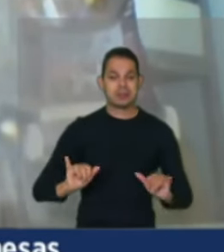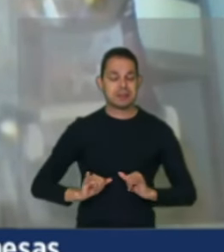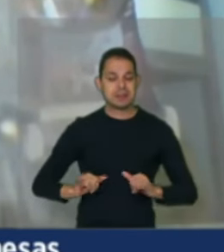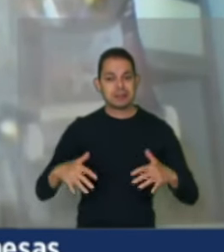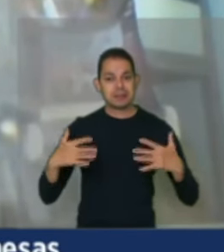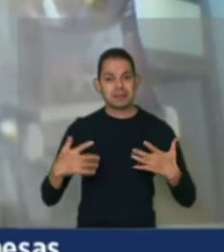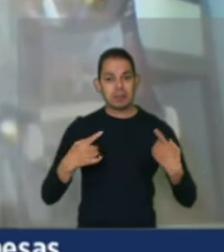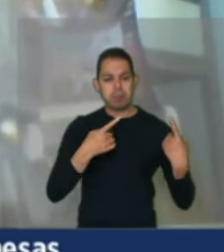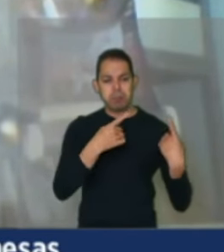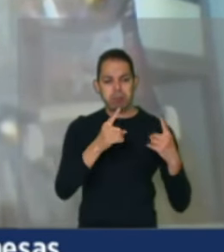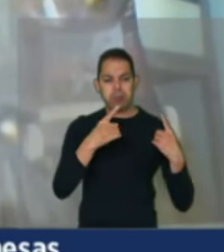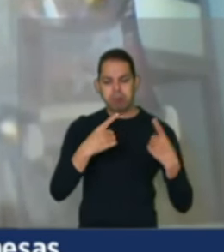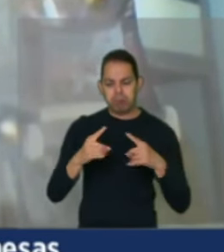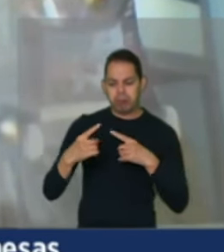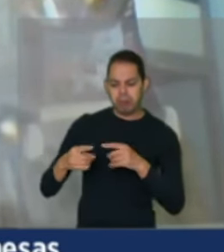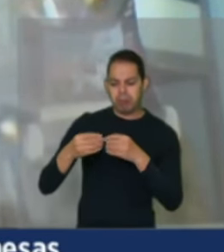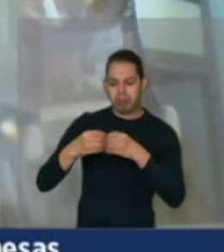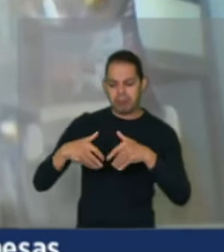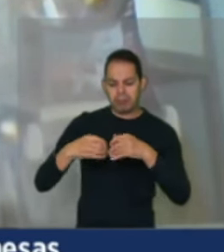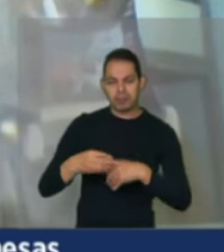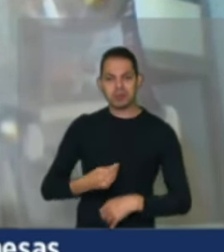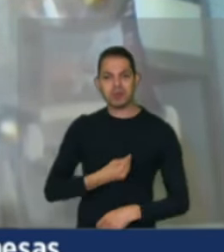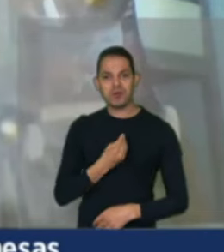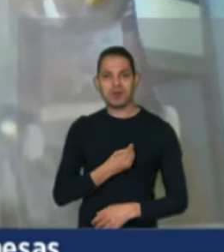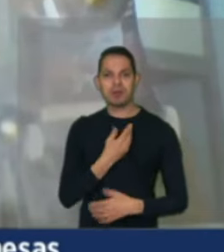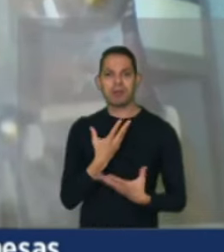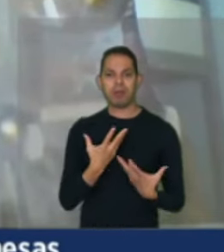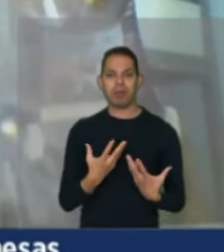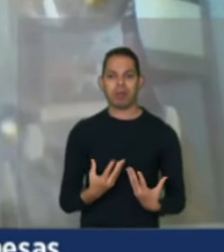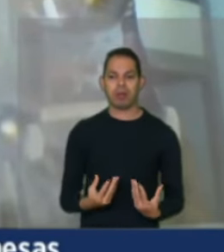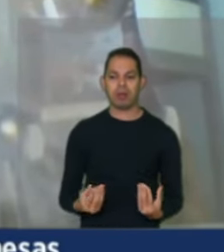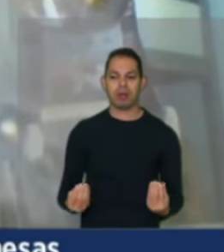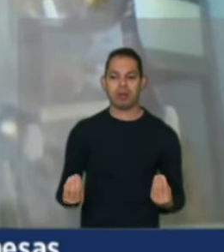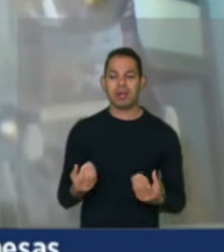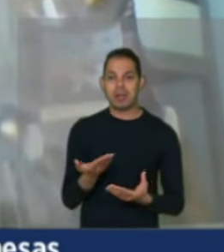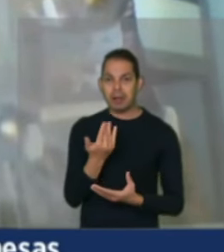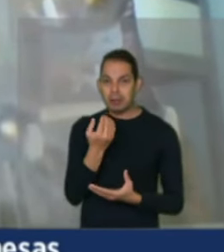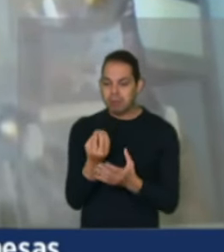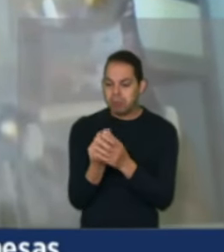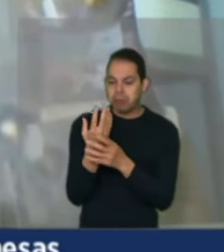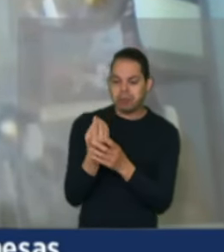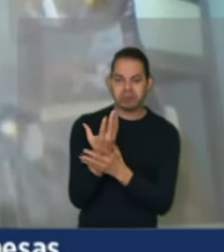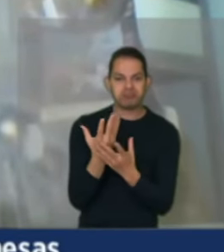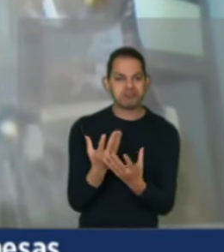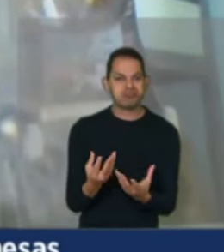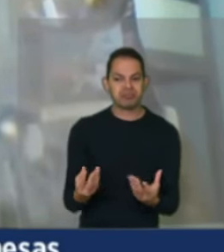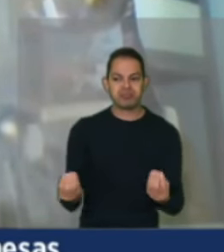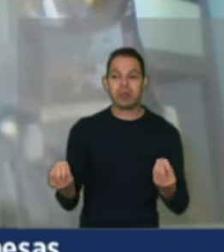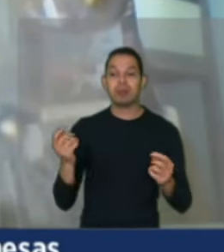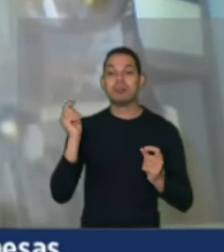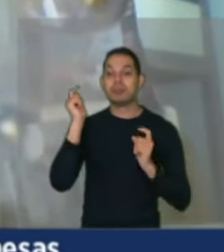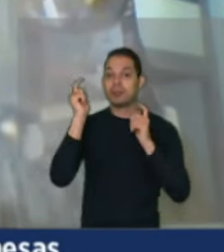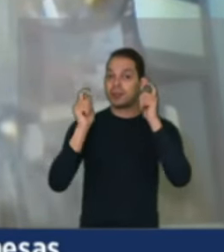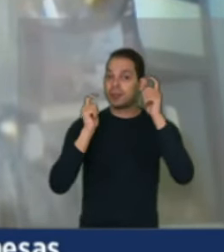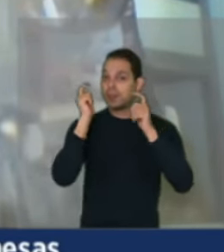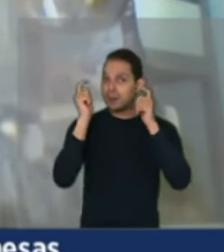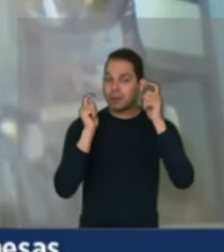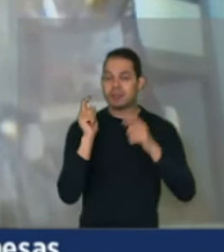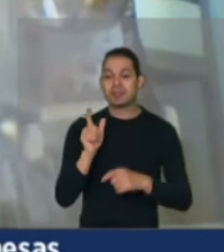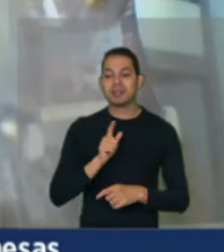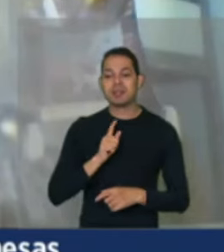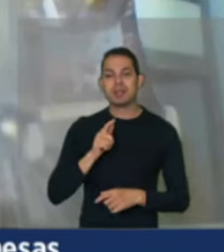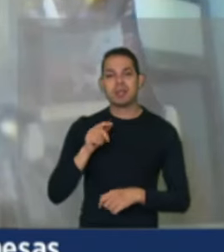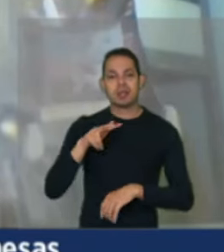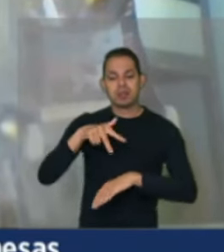que não gera vida, que não gera alimento, que não gera comida. Isso é preocupante. E essa minha fala